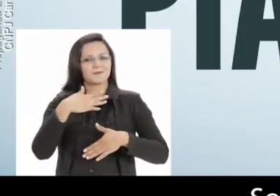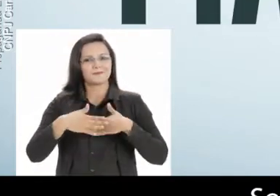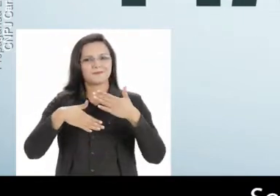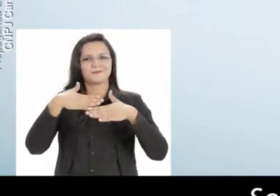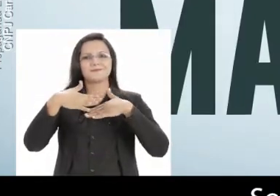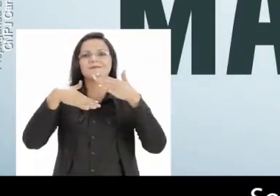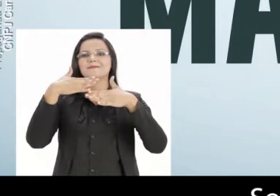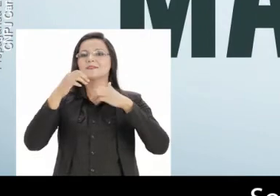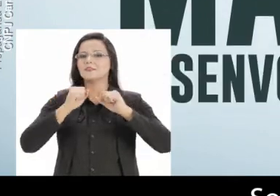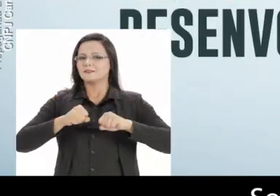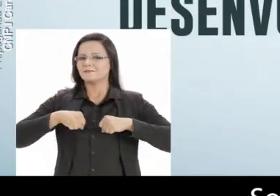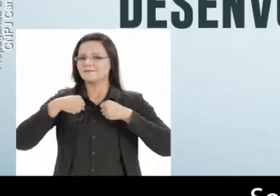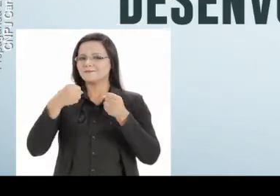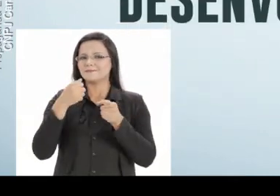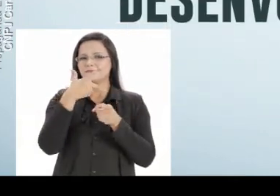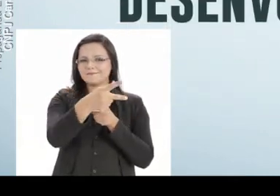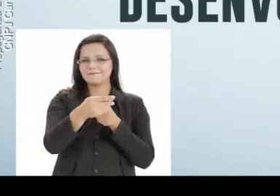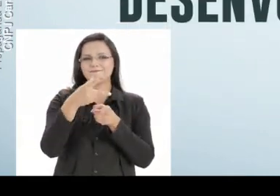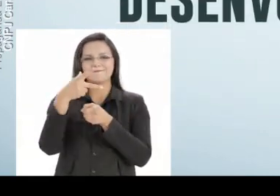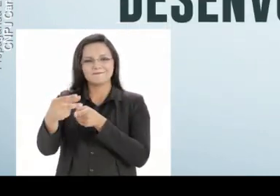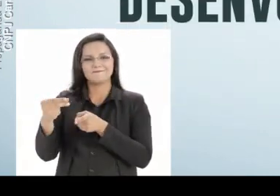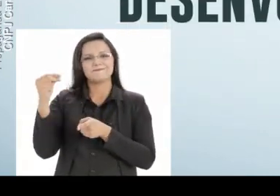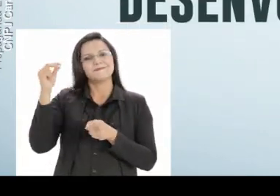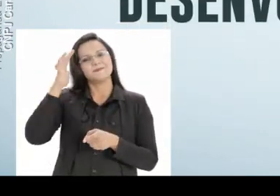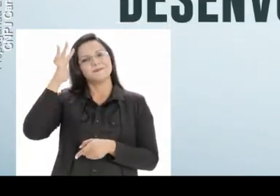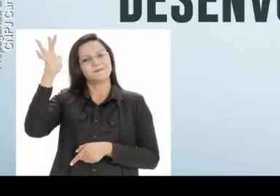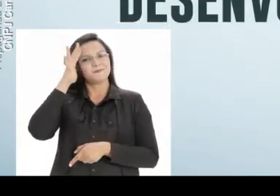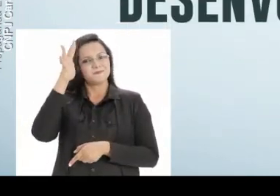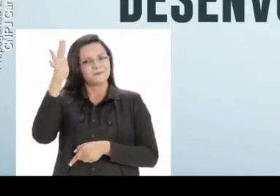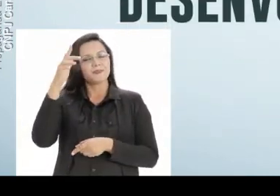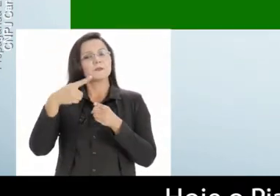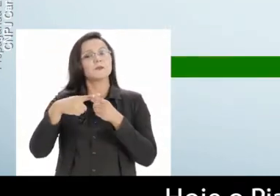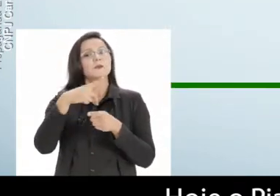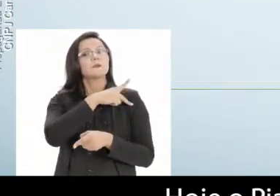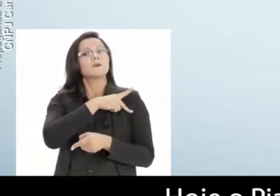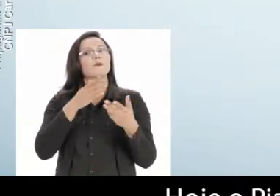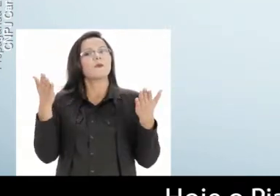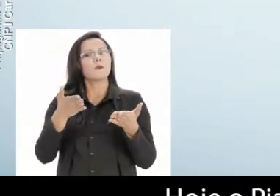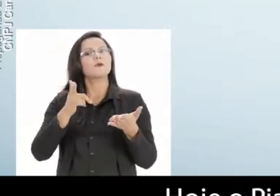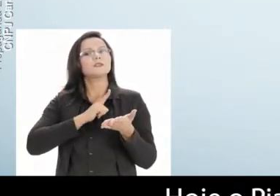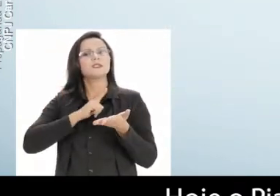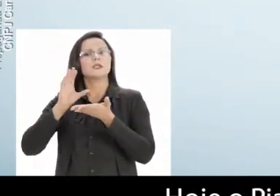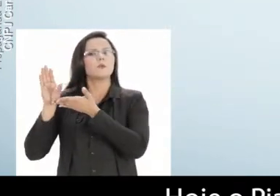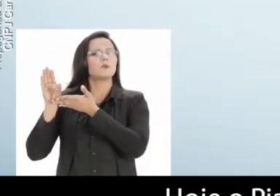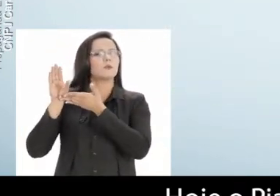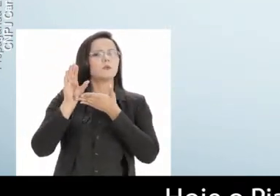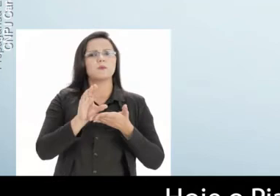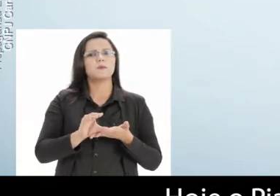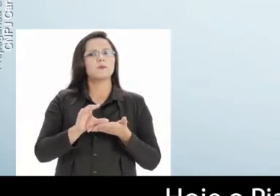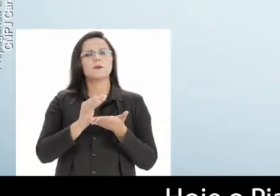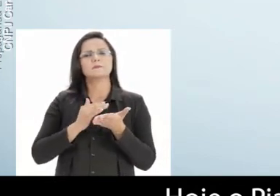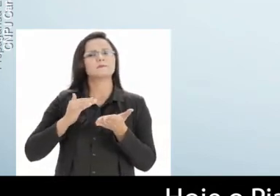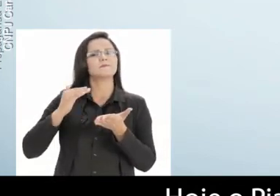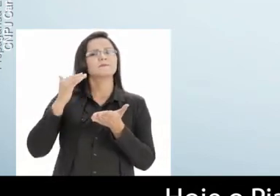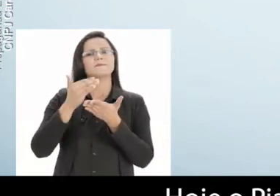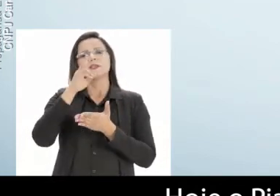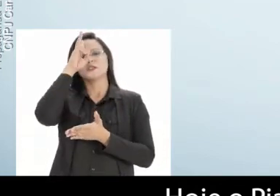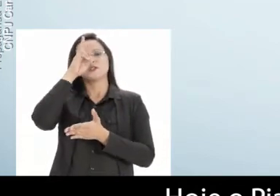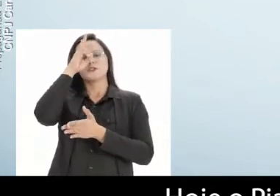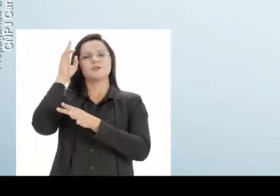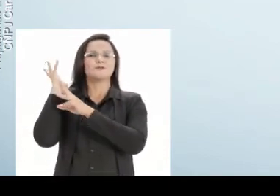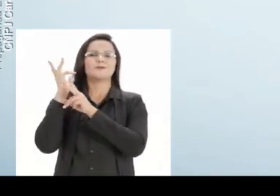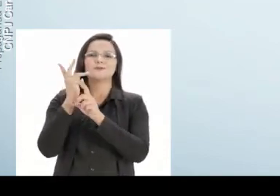Sou mesmo. Sonho com o Piauí mais desenvolvido e luto para realizar este sonho. Hoje o Piauí está recebendo os maiores